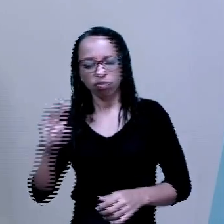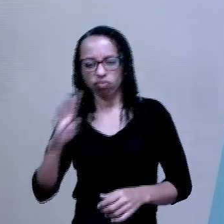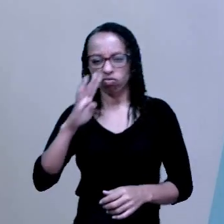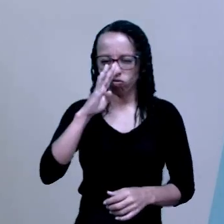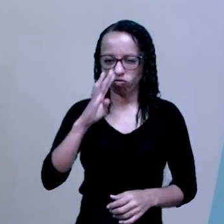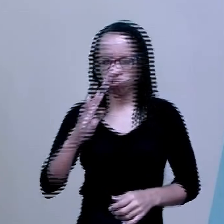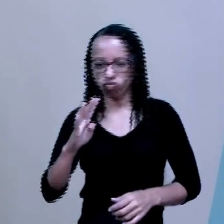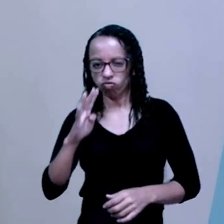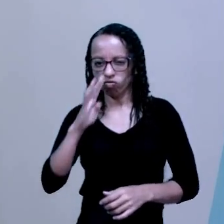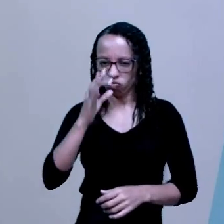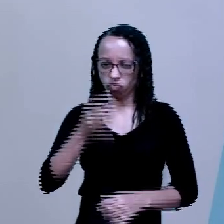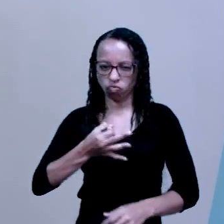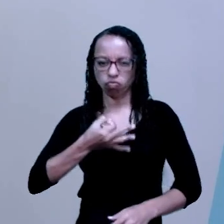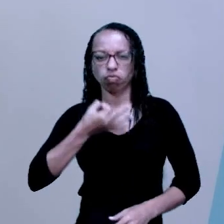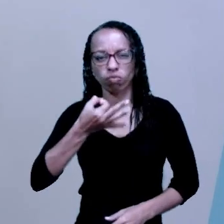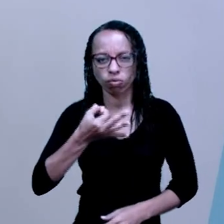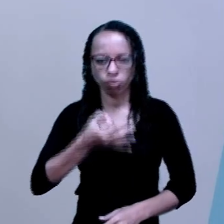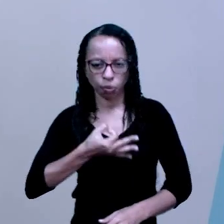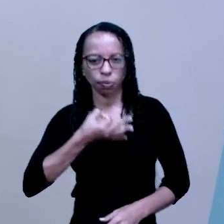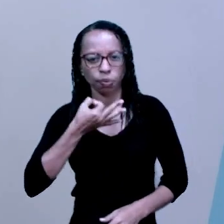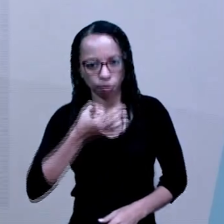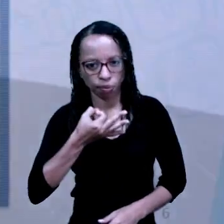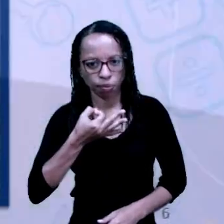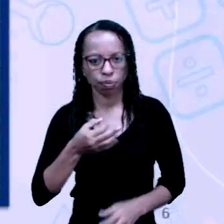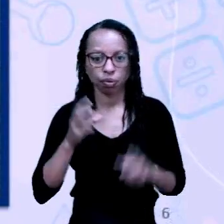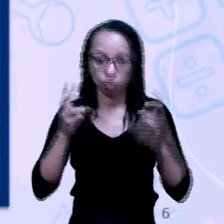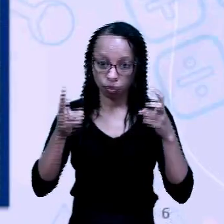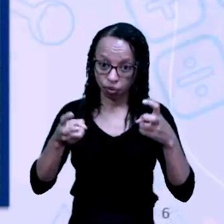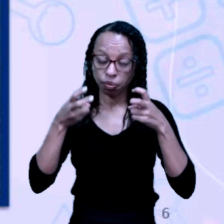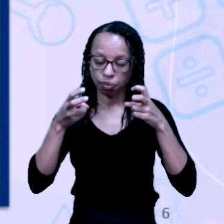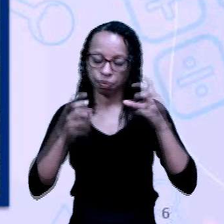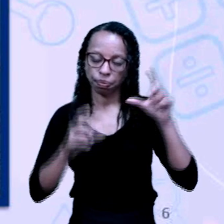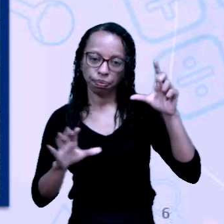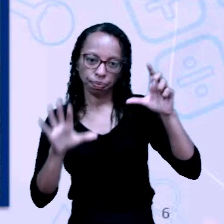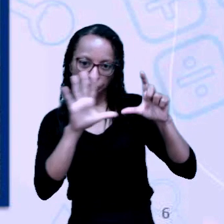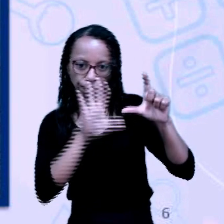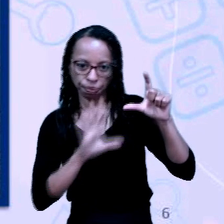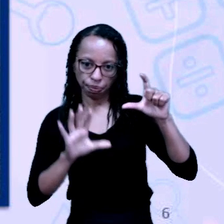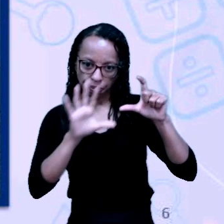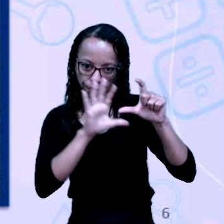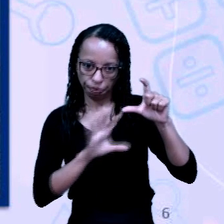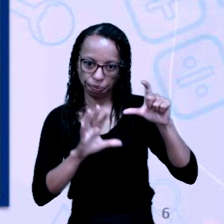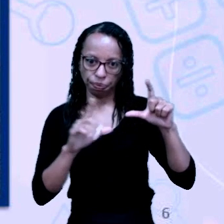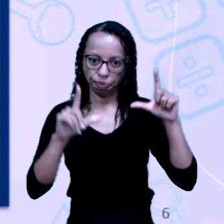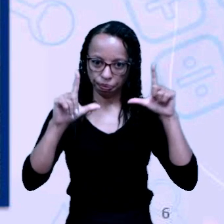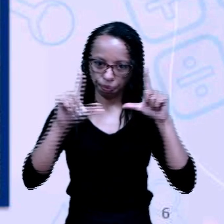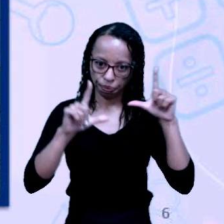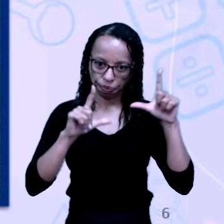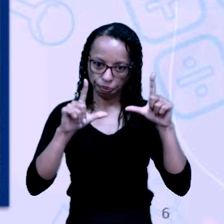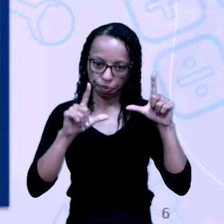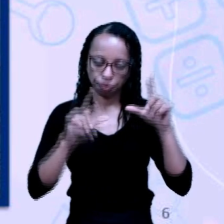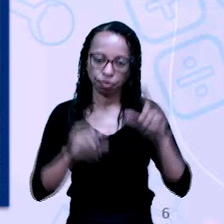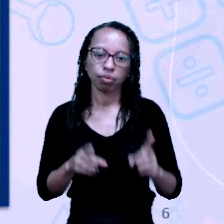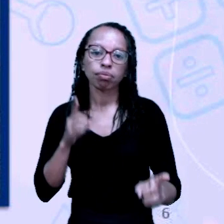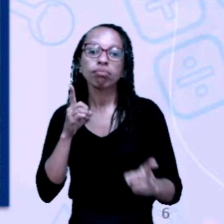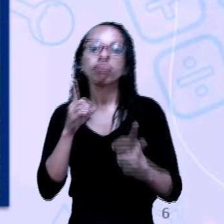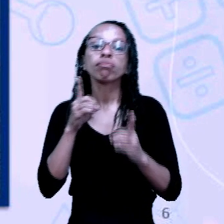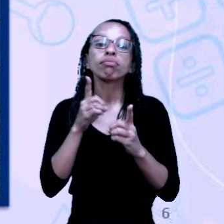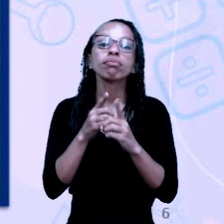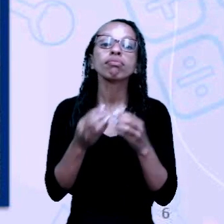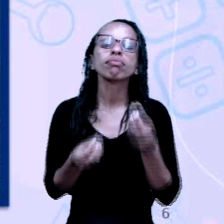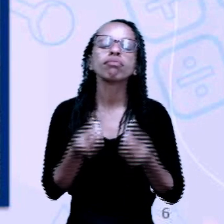crítica. Observem agora, na tela, como que a gente pode encontrar essas características.